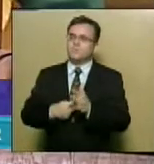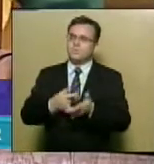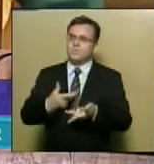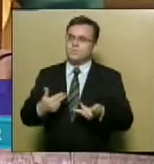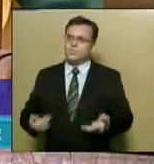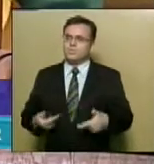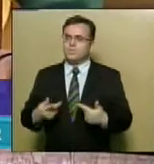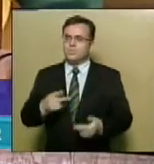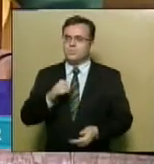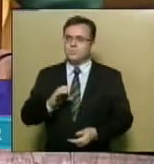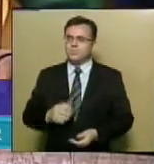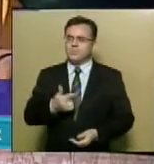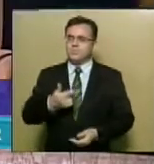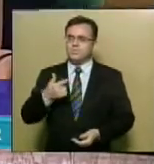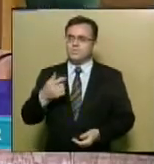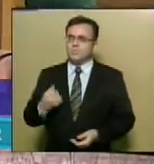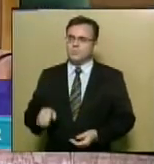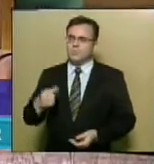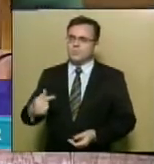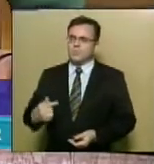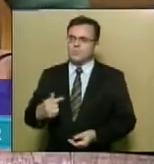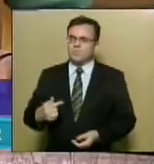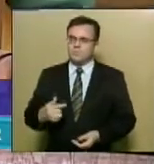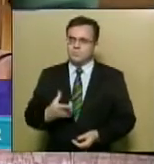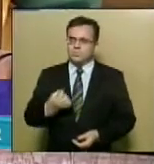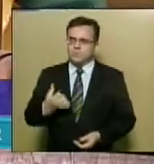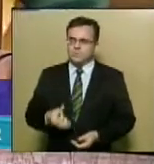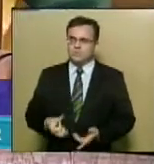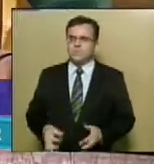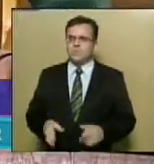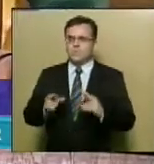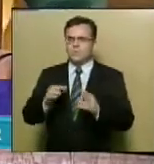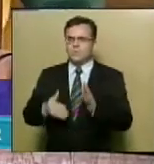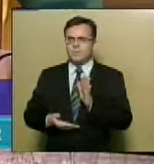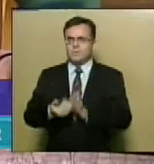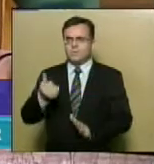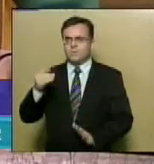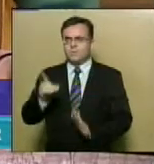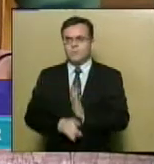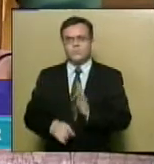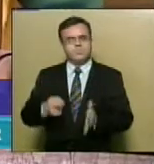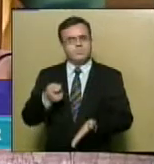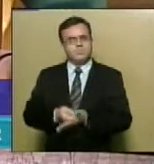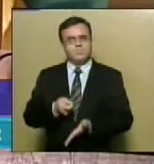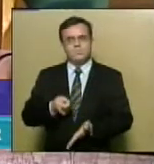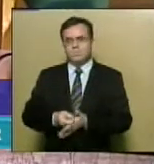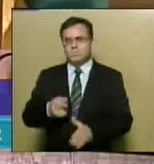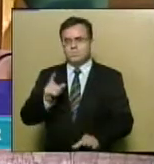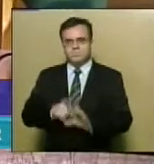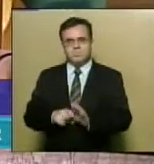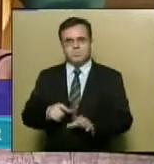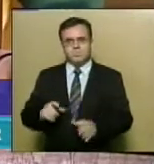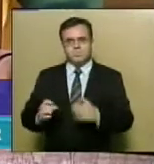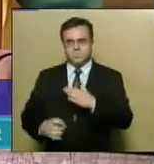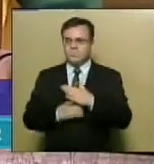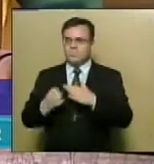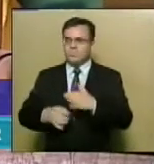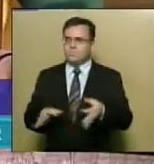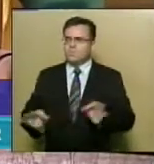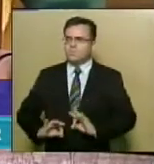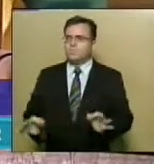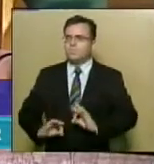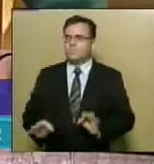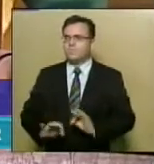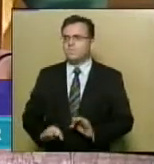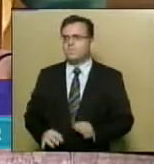287, 2016, retira direito dos trabalhadores e não cobra as dívidas das grandes empresas e grupos econômicos,